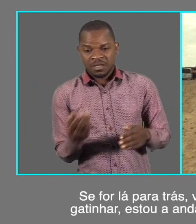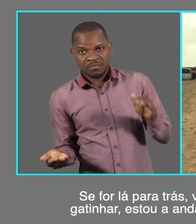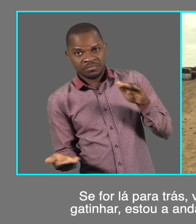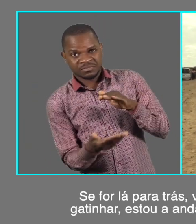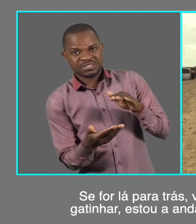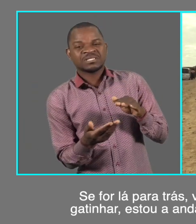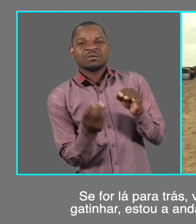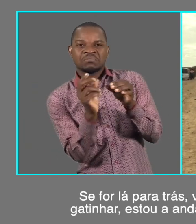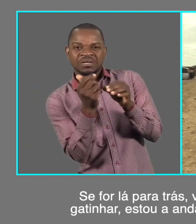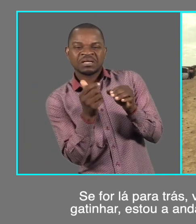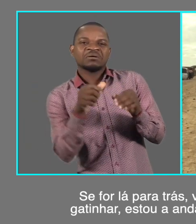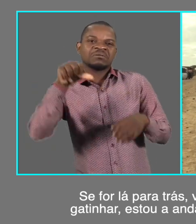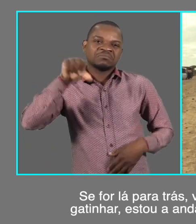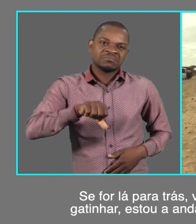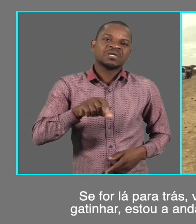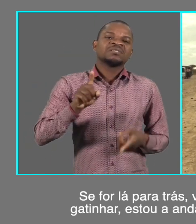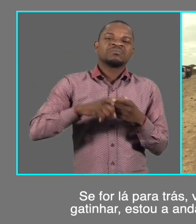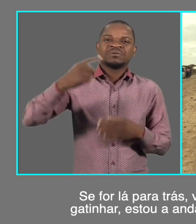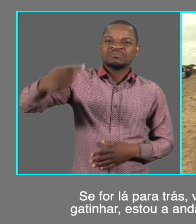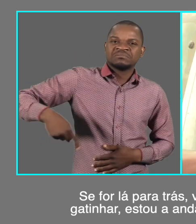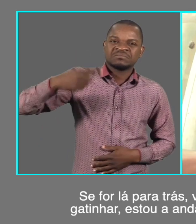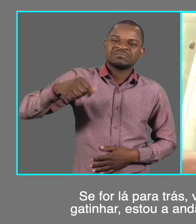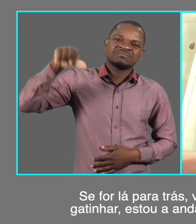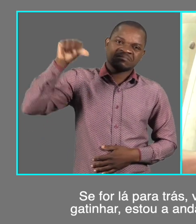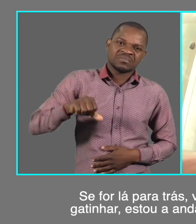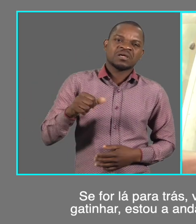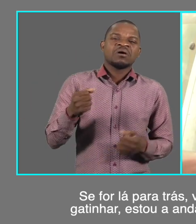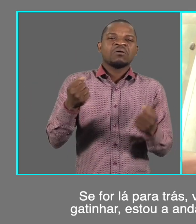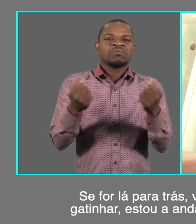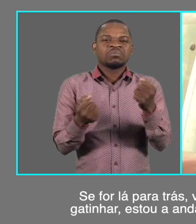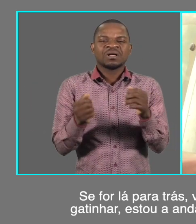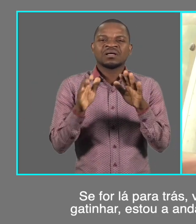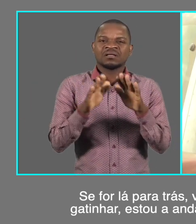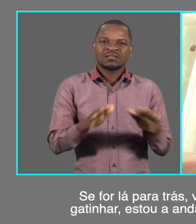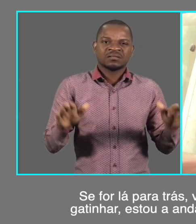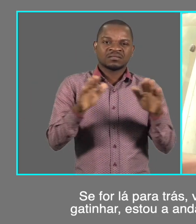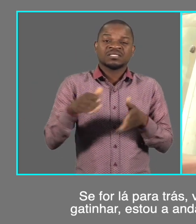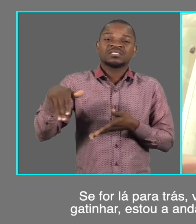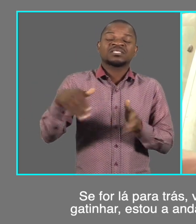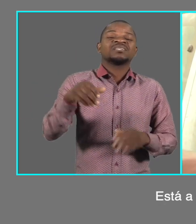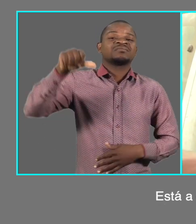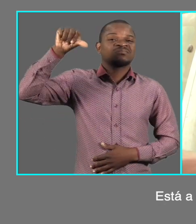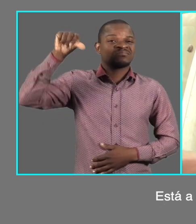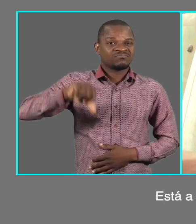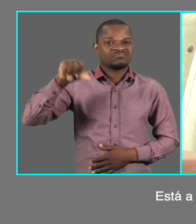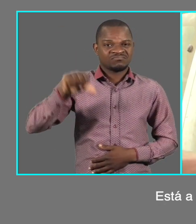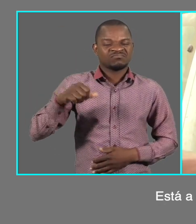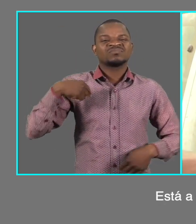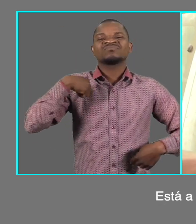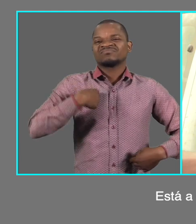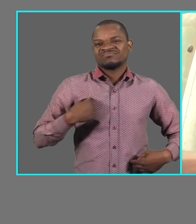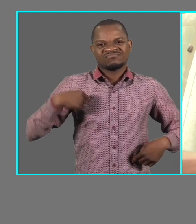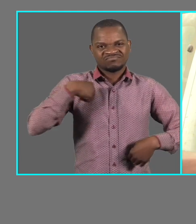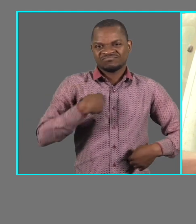Se dar volta, vai ver o pneu, está fazendo assim, tua gatinha, tu andar a 05 aqui por causa da estrada, está muito péssima. Estamos a dar grande cabo,